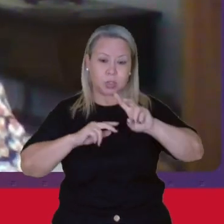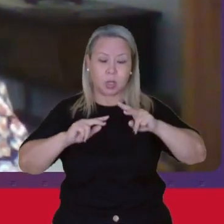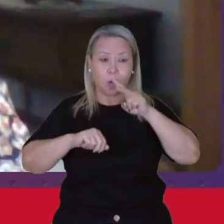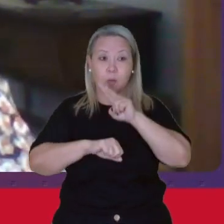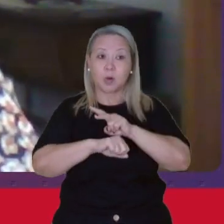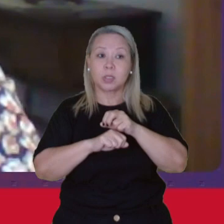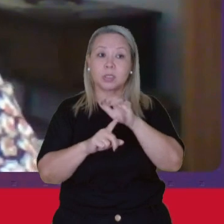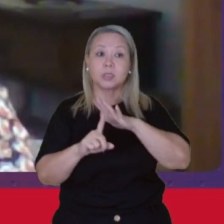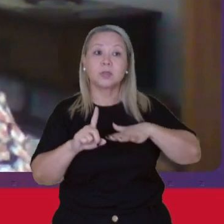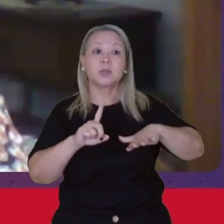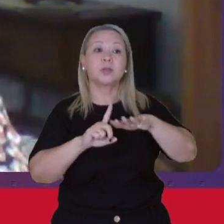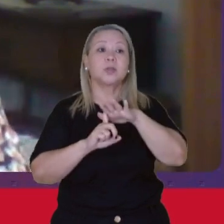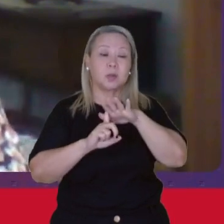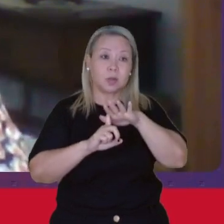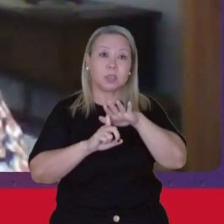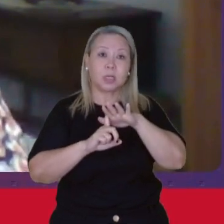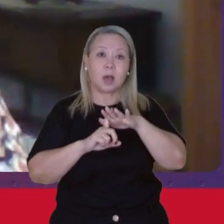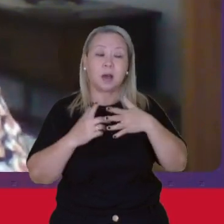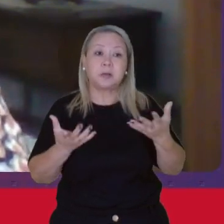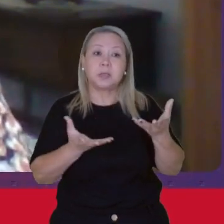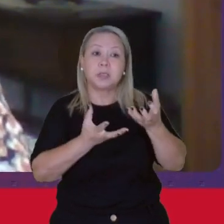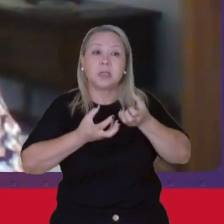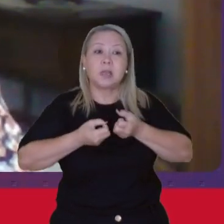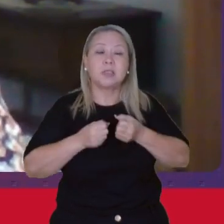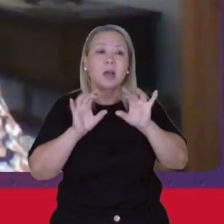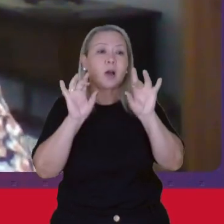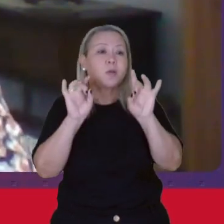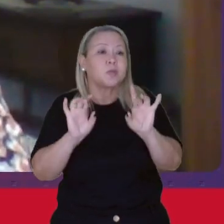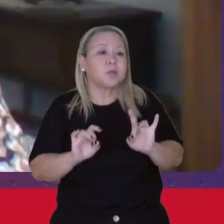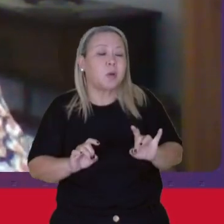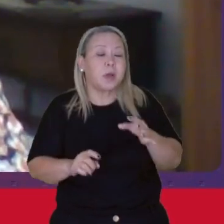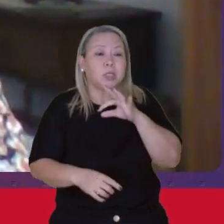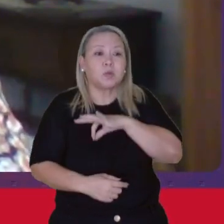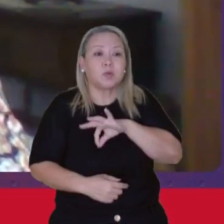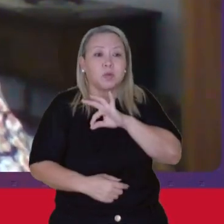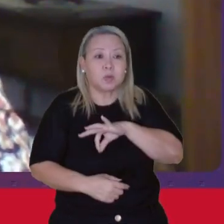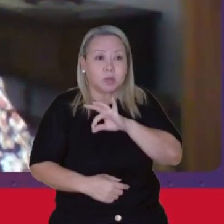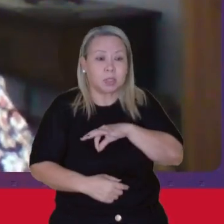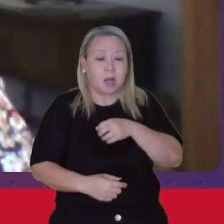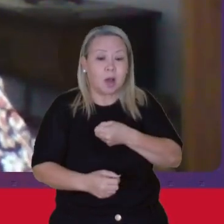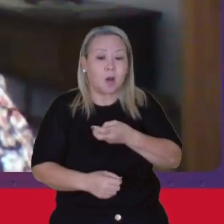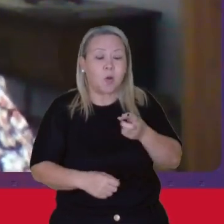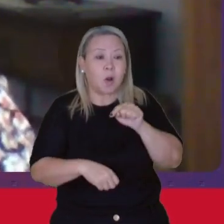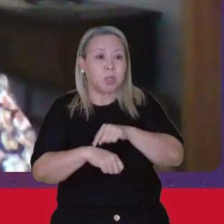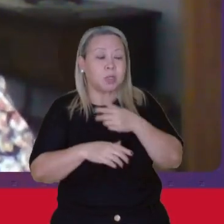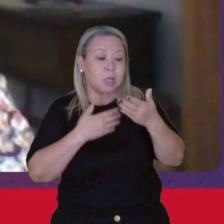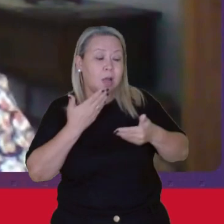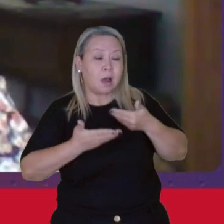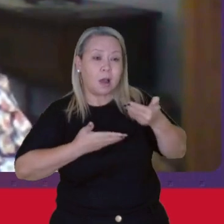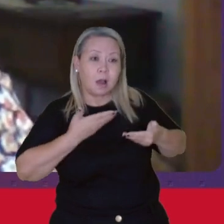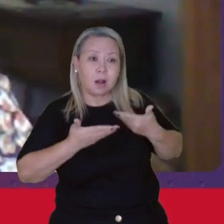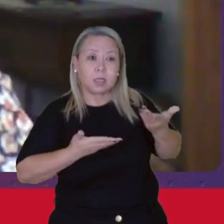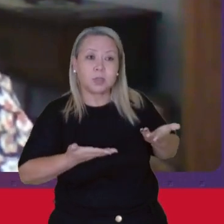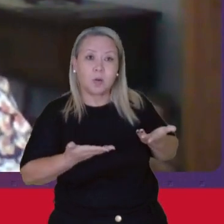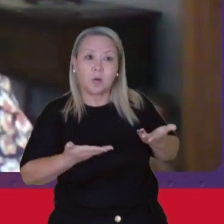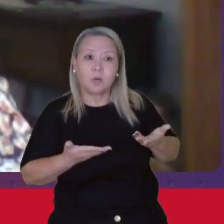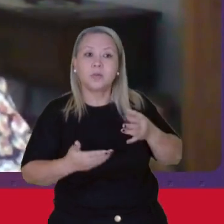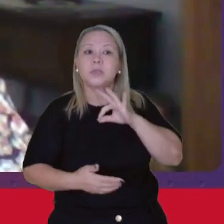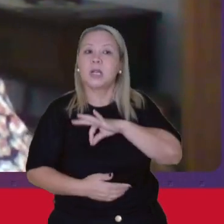social E se recebe apenas um salário Quando tem relações de